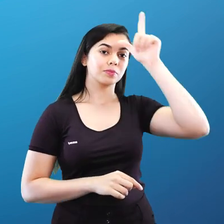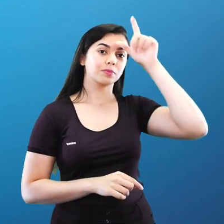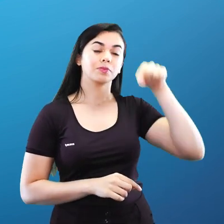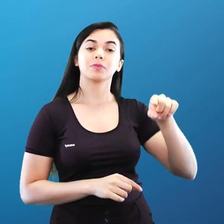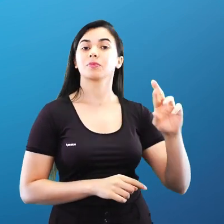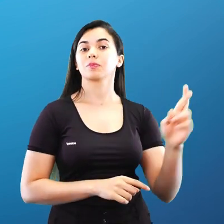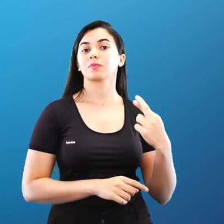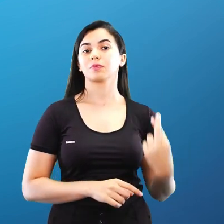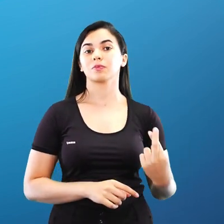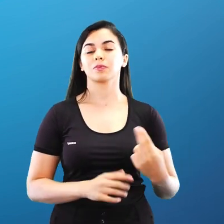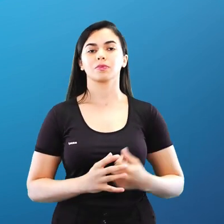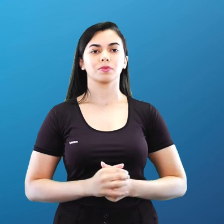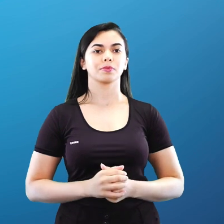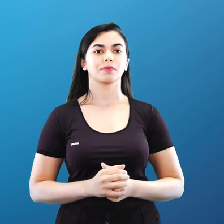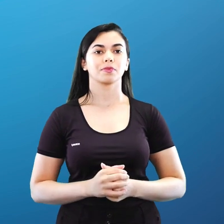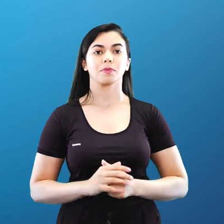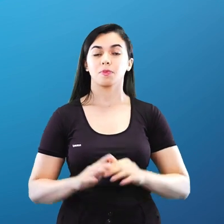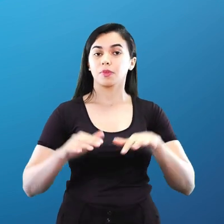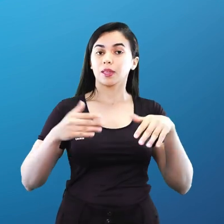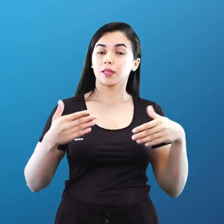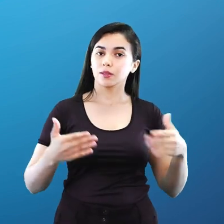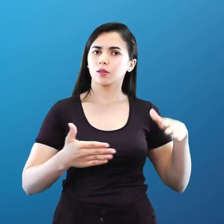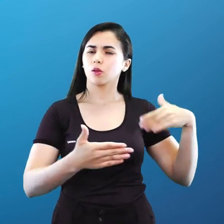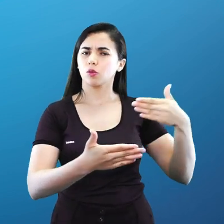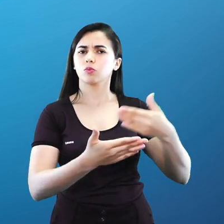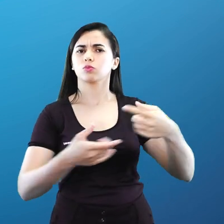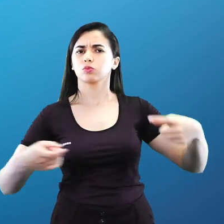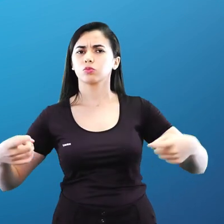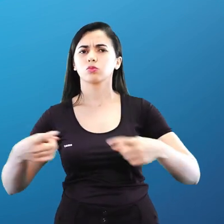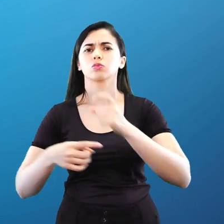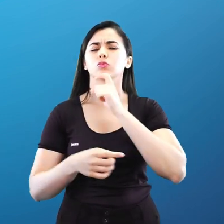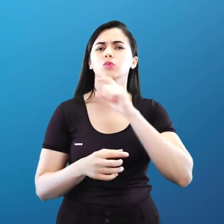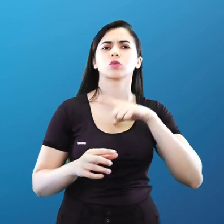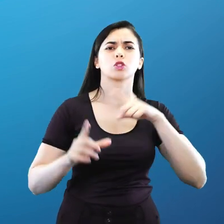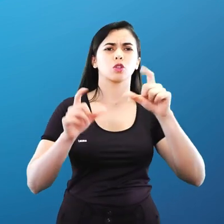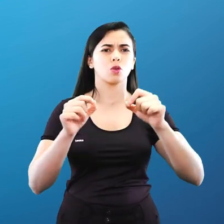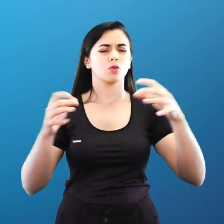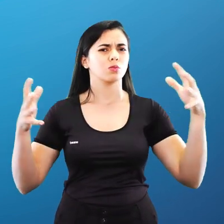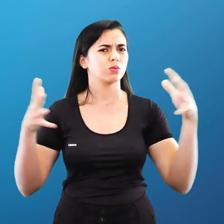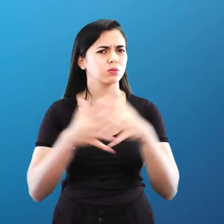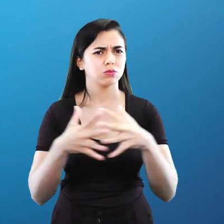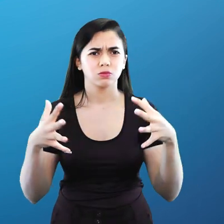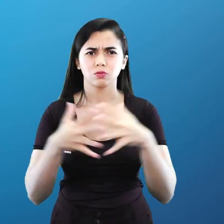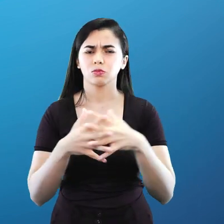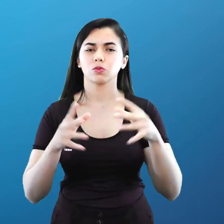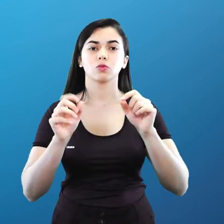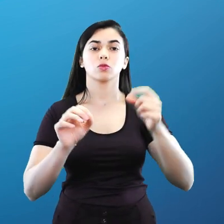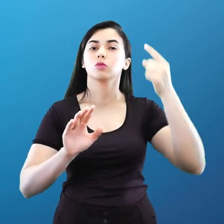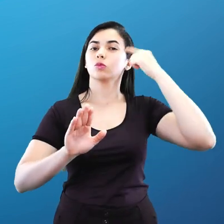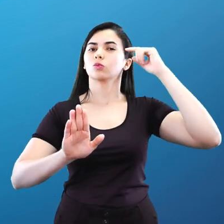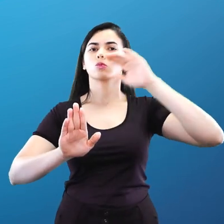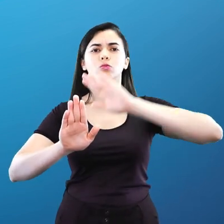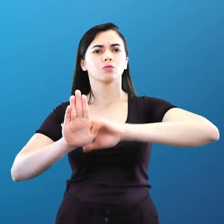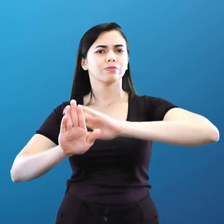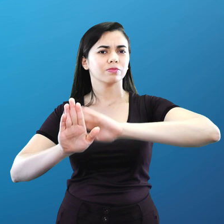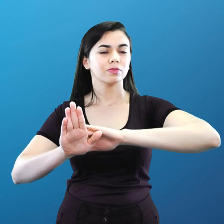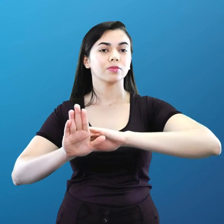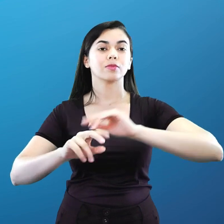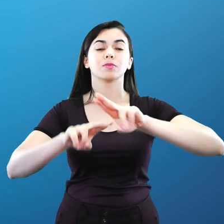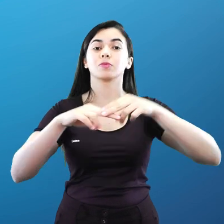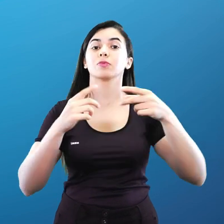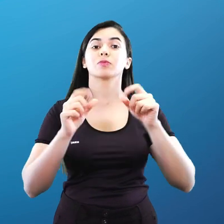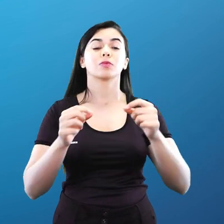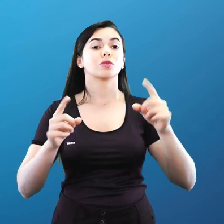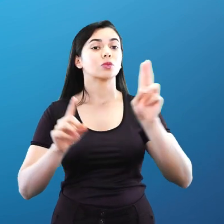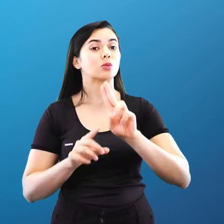Rússia. Esse período foi marcado por uma intensa rivalidade ideológica, por isso Guerra Fria,